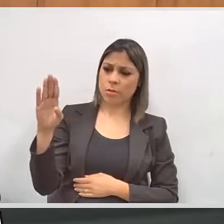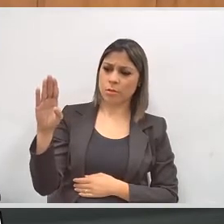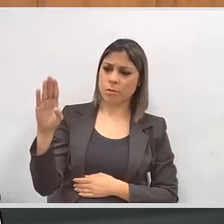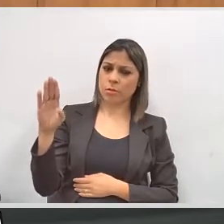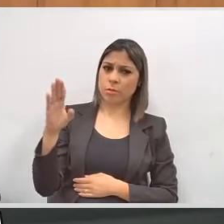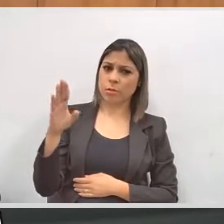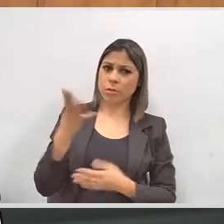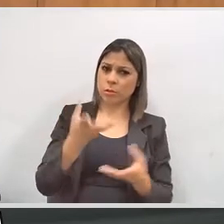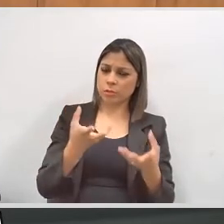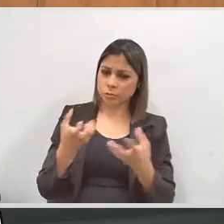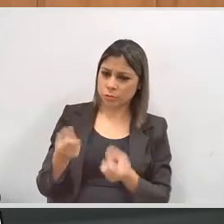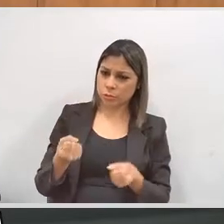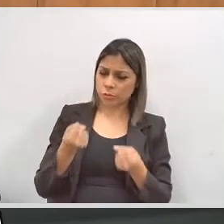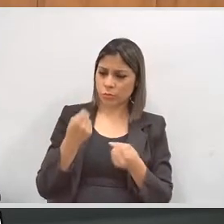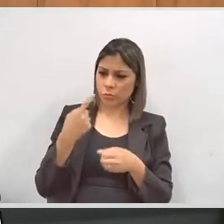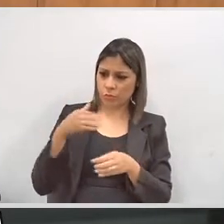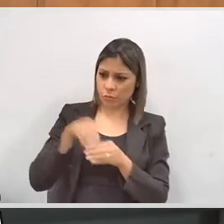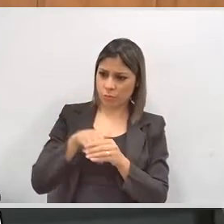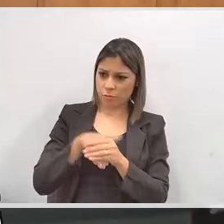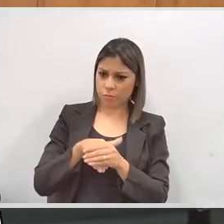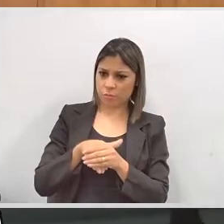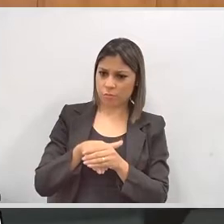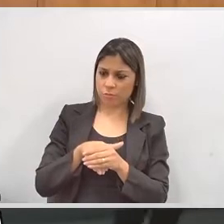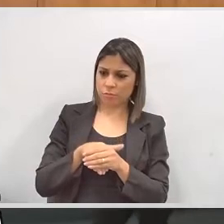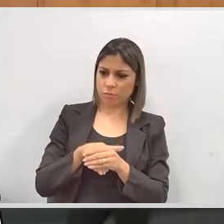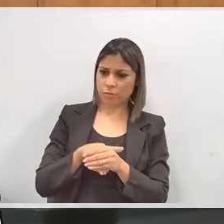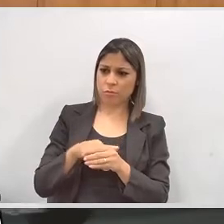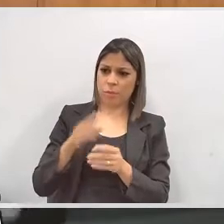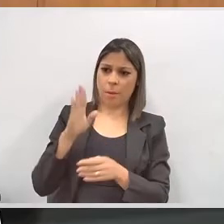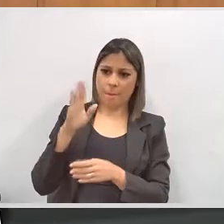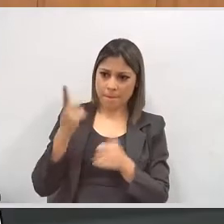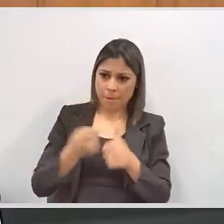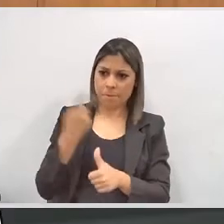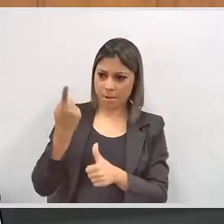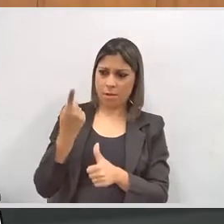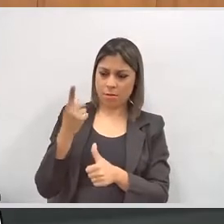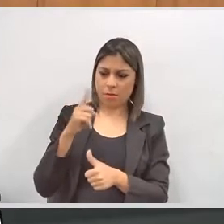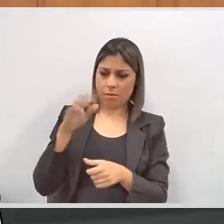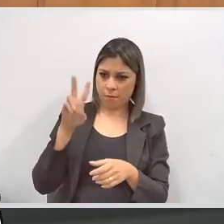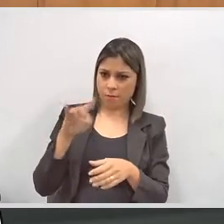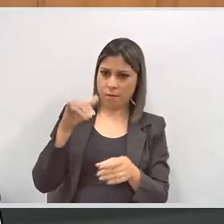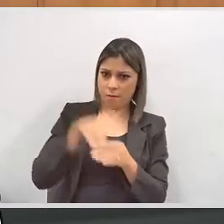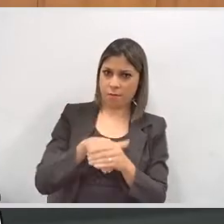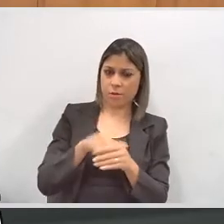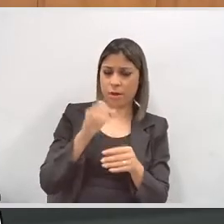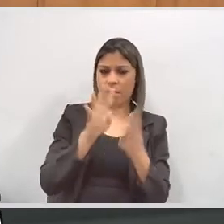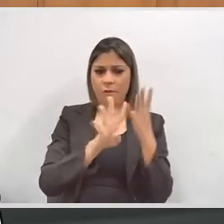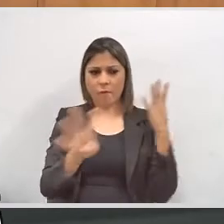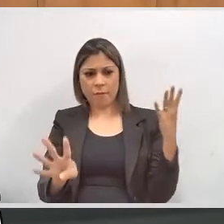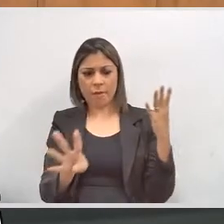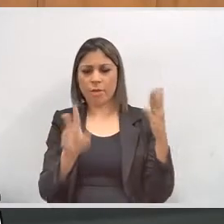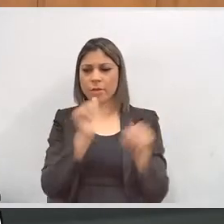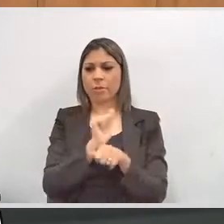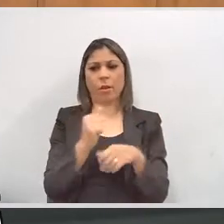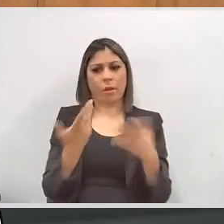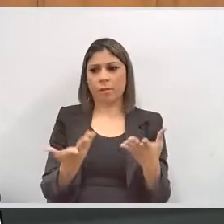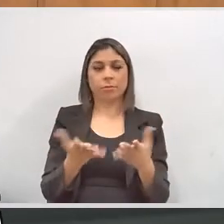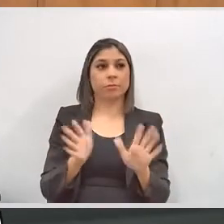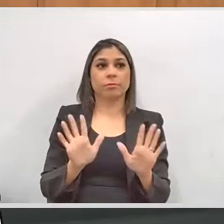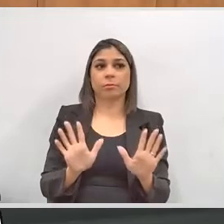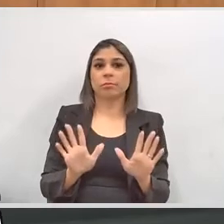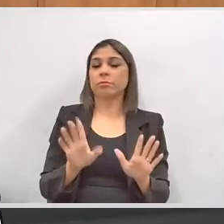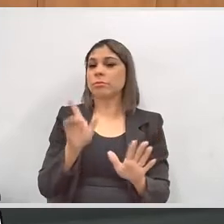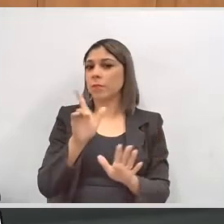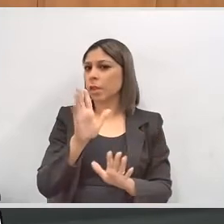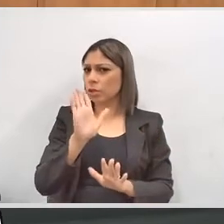atendimento no local de votação? Eles serão atendidos, votem primeiro, ou tem que esperar na fila, como os demais?